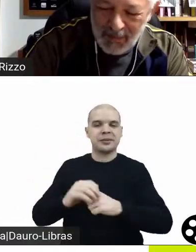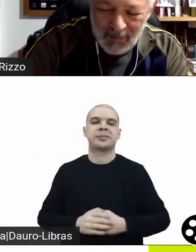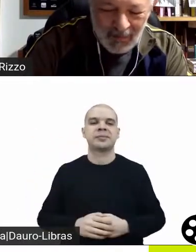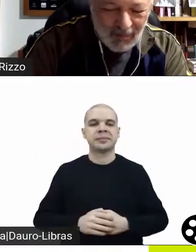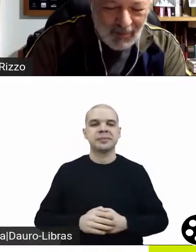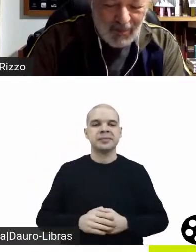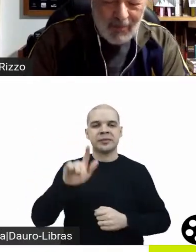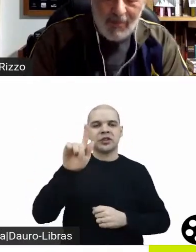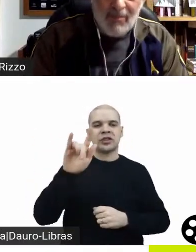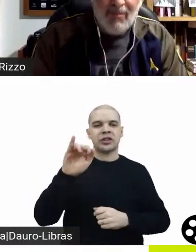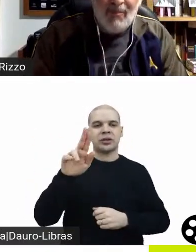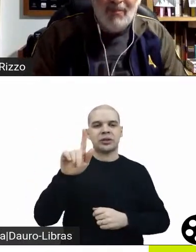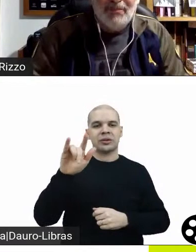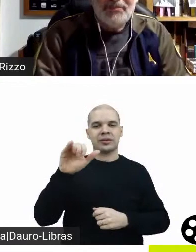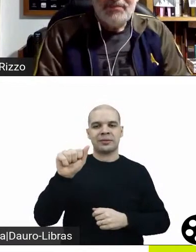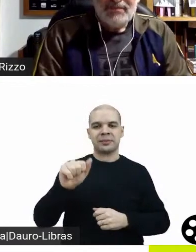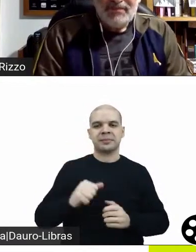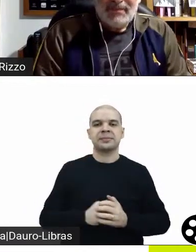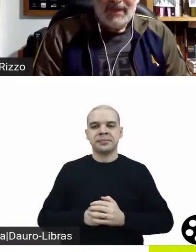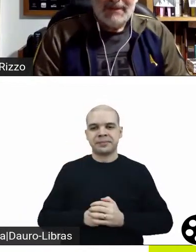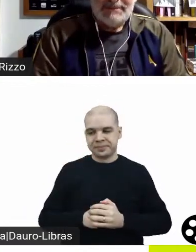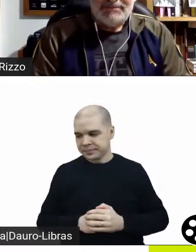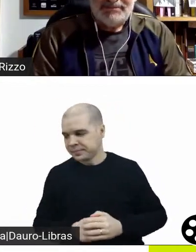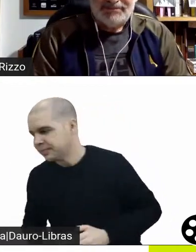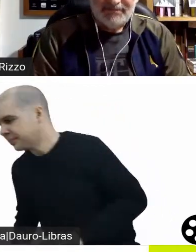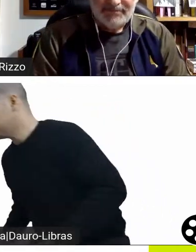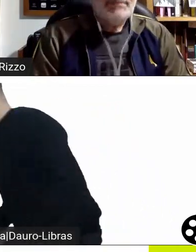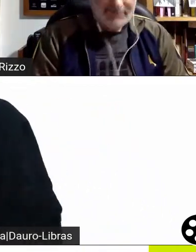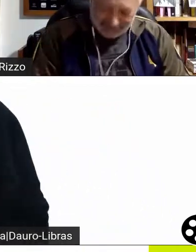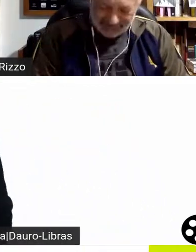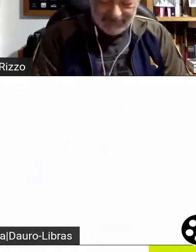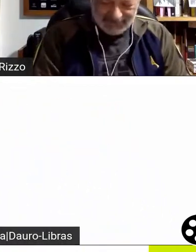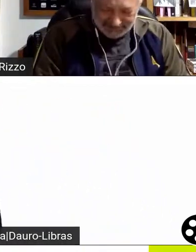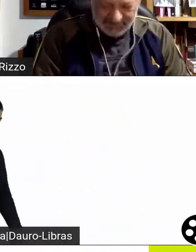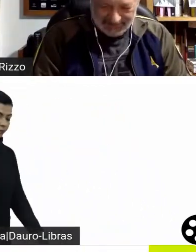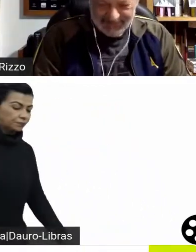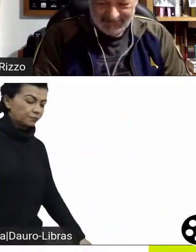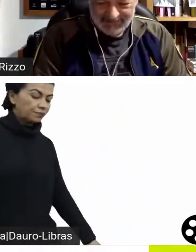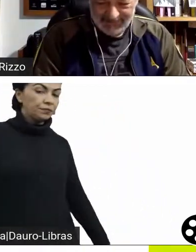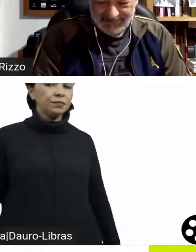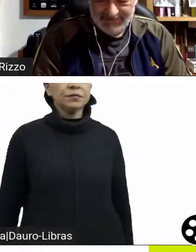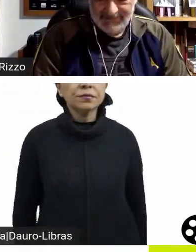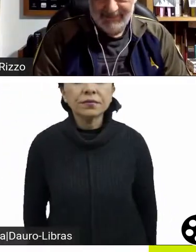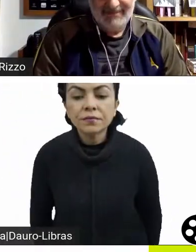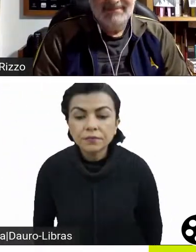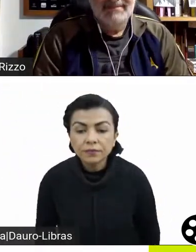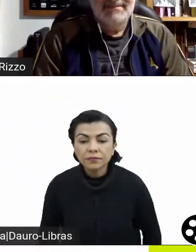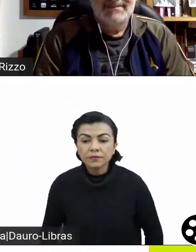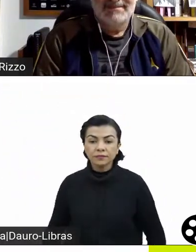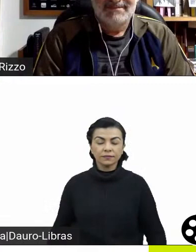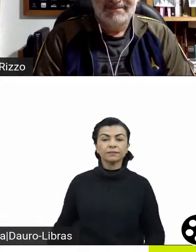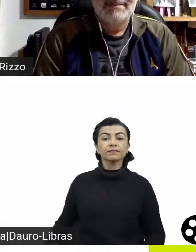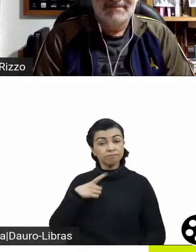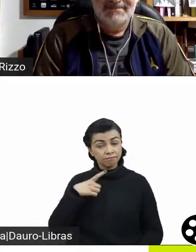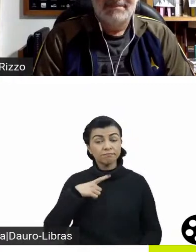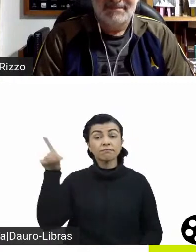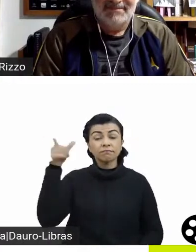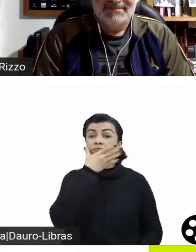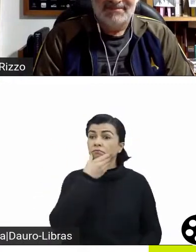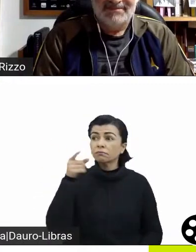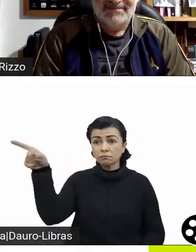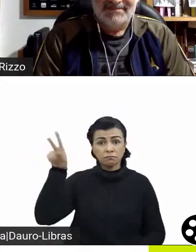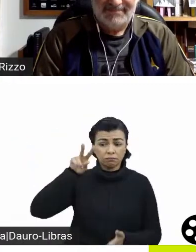as personagens femininas no filme, mas também a gente tem esse grande ator fazendo esses dois papéis incríveis ao mesmo tempo, que é uma